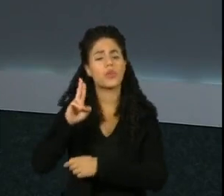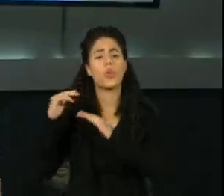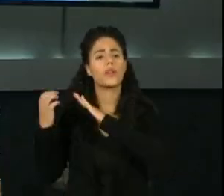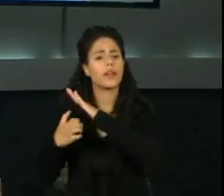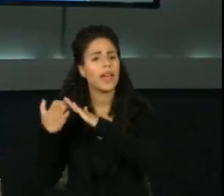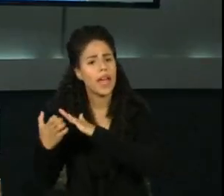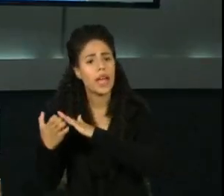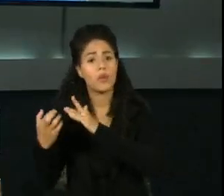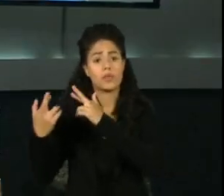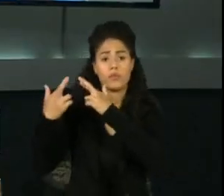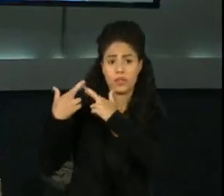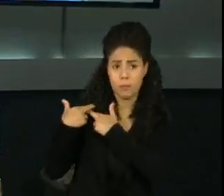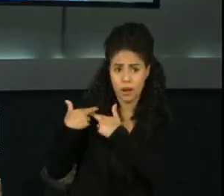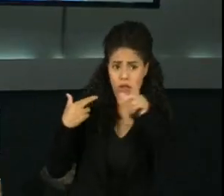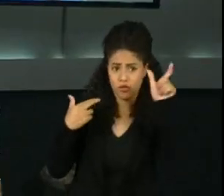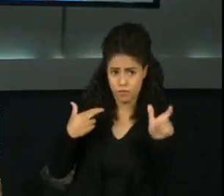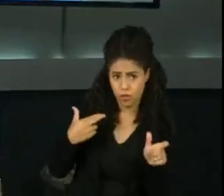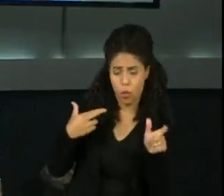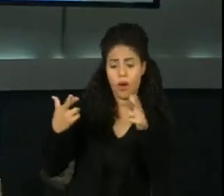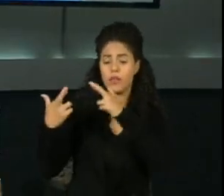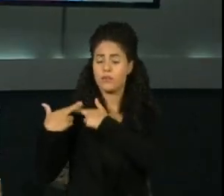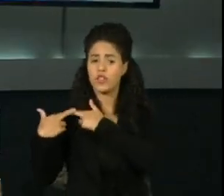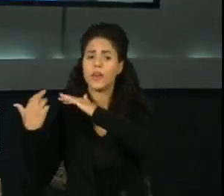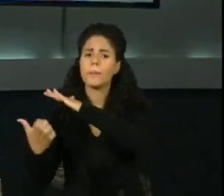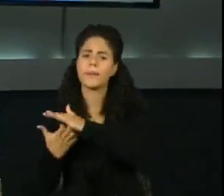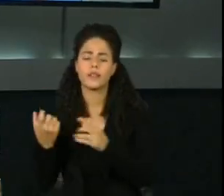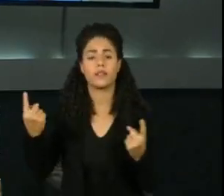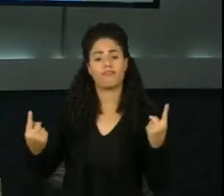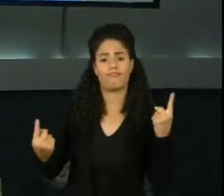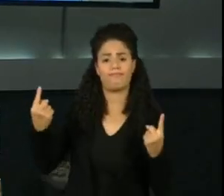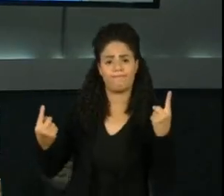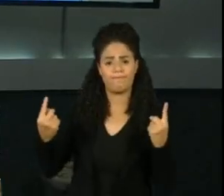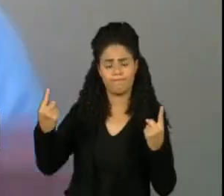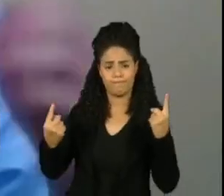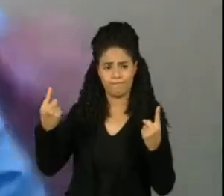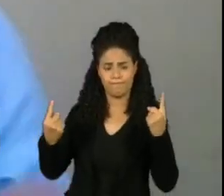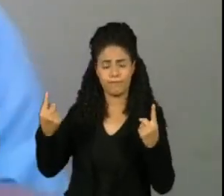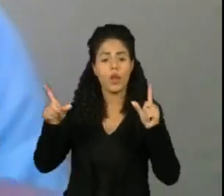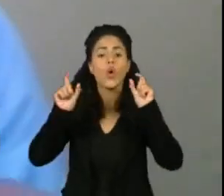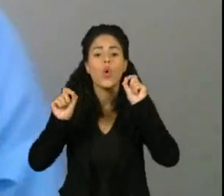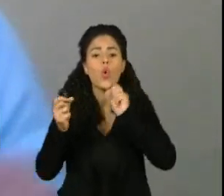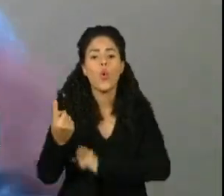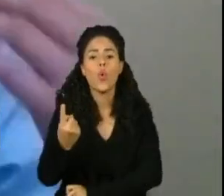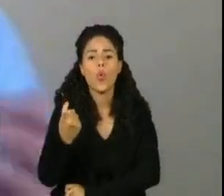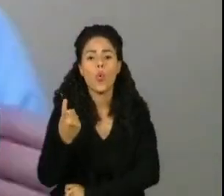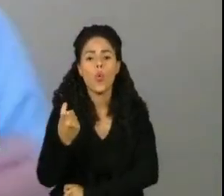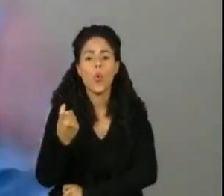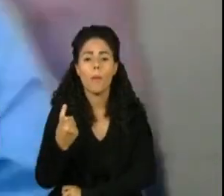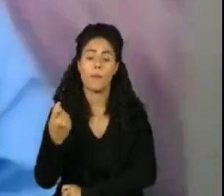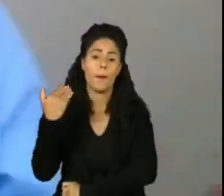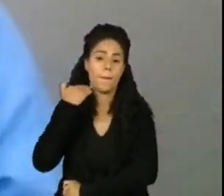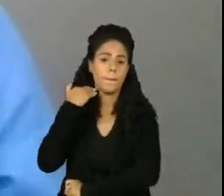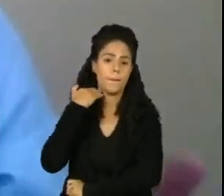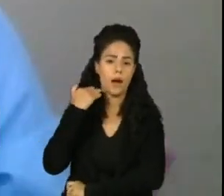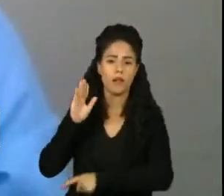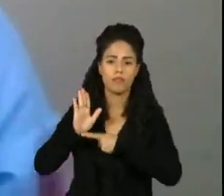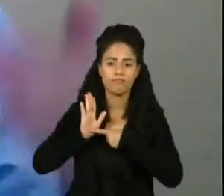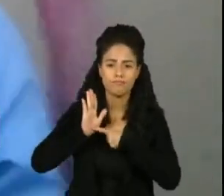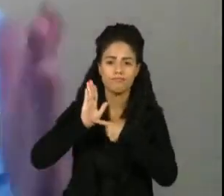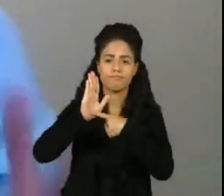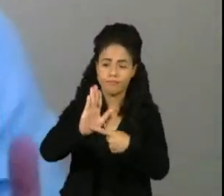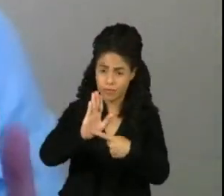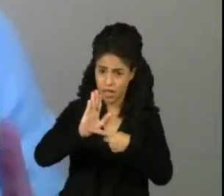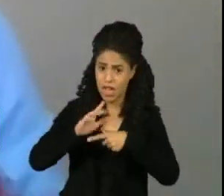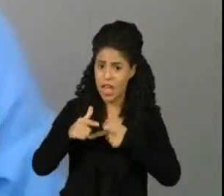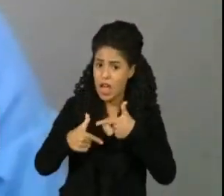bancário? Eu creio que existem os dois lados da moeda, tá, Aldo? Meu primeiro ponto é o seguinte, o sistema bancário, por si só, está oferecendo um serviço.